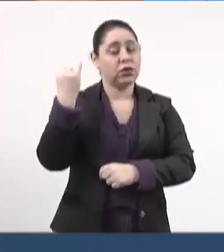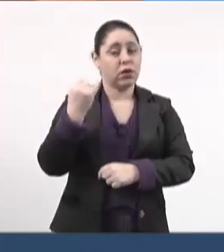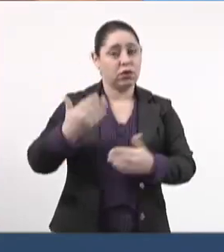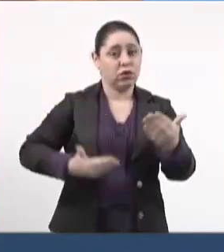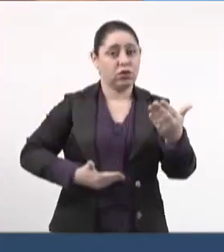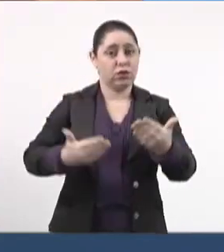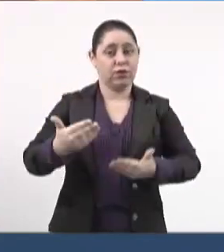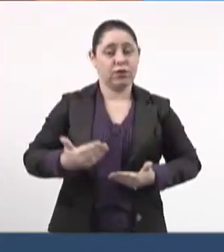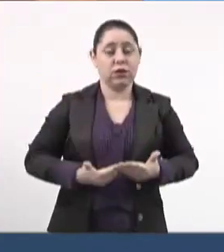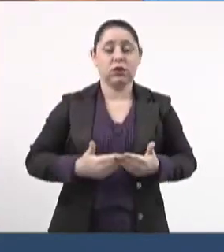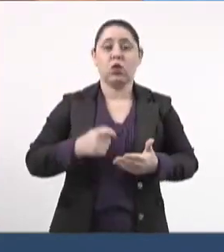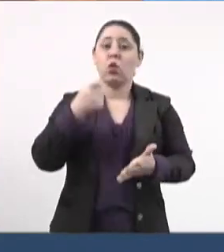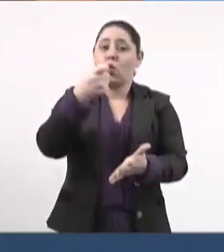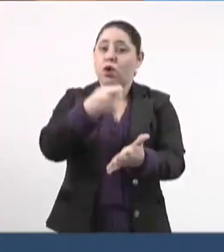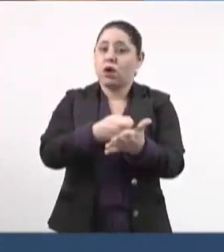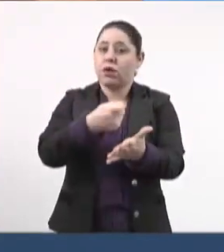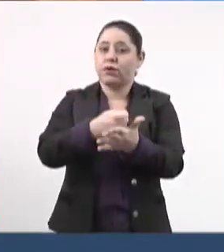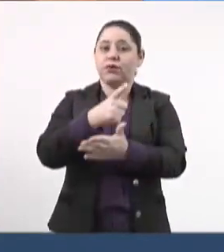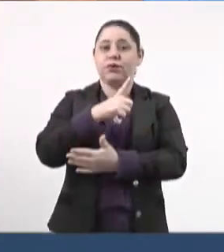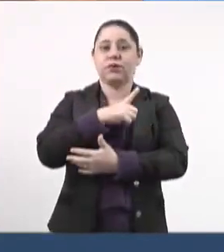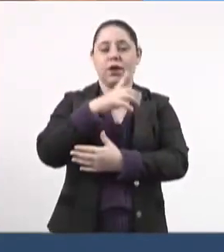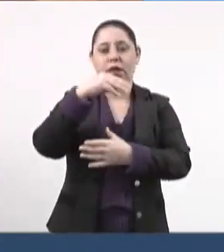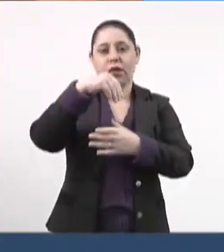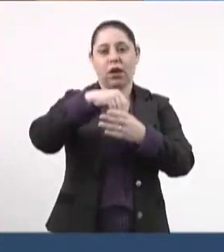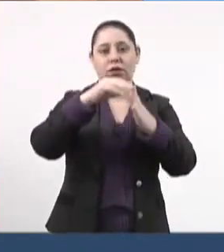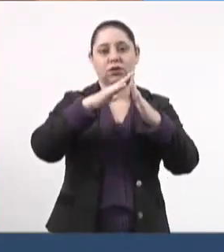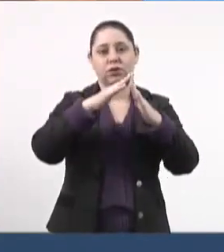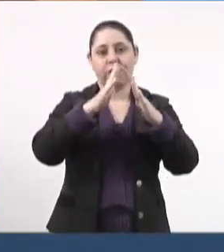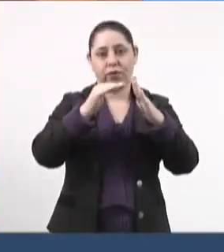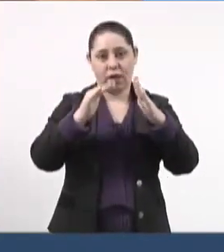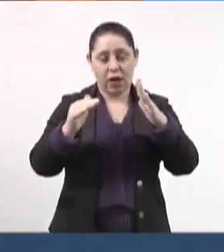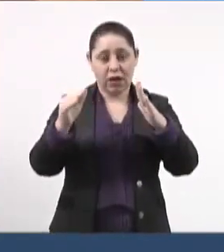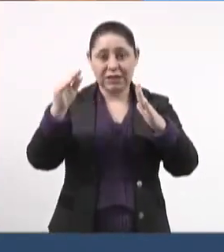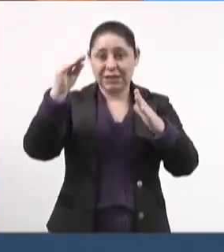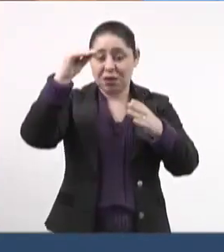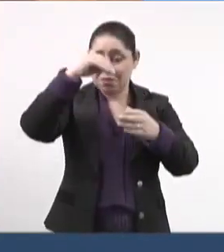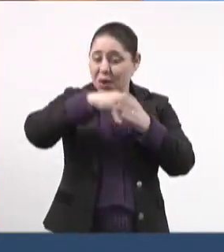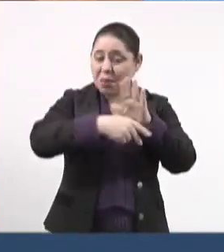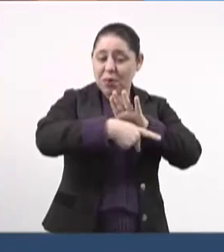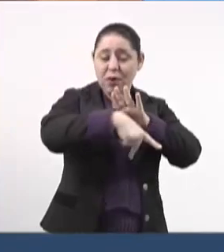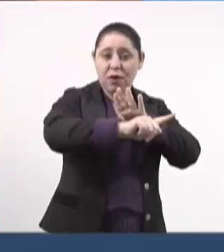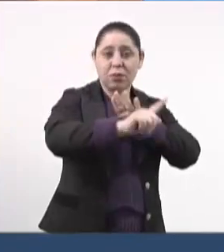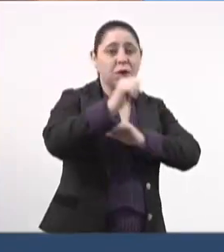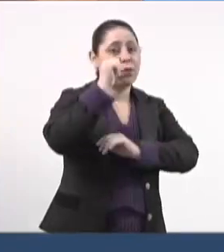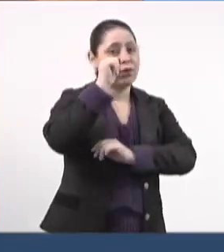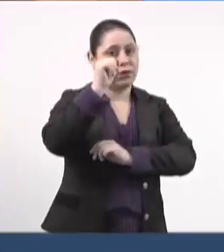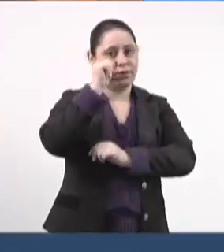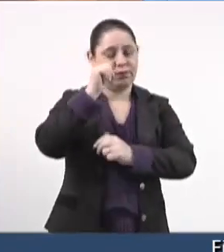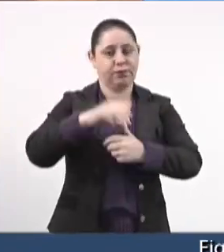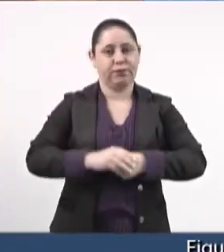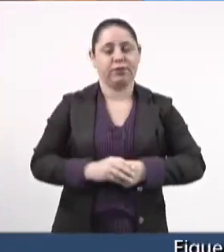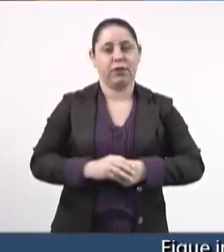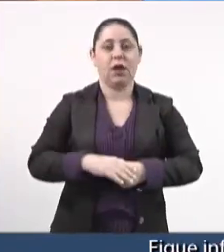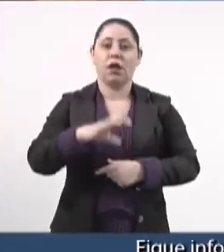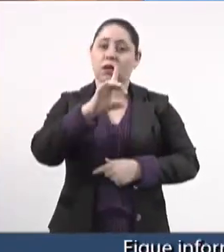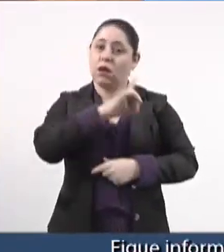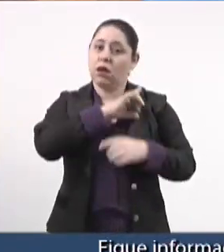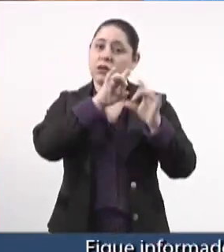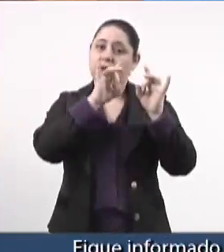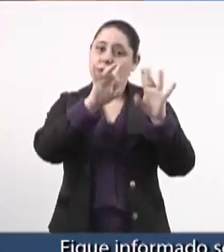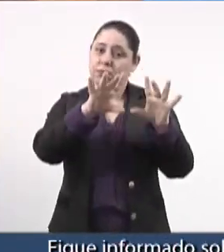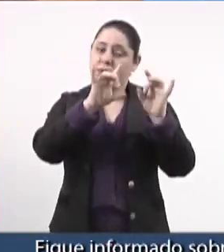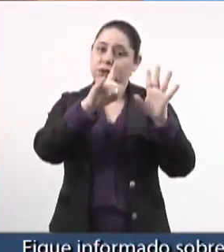serviço seja garantido na Casa da Mulher Brasileira, nas delegacias